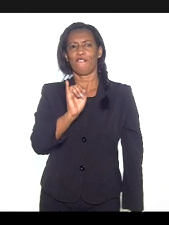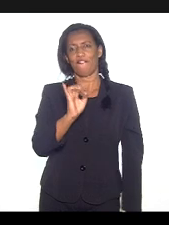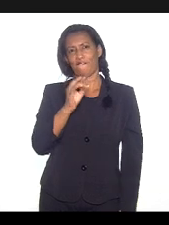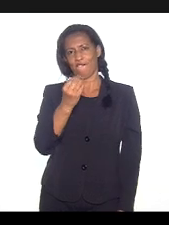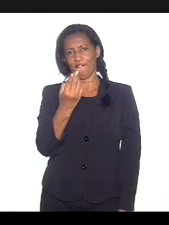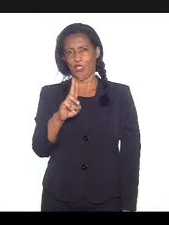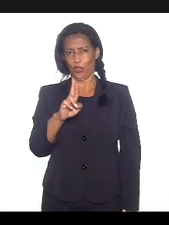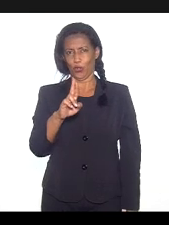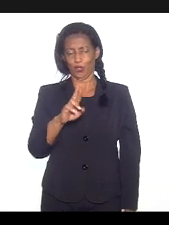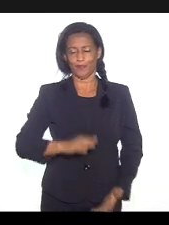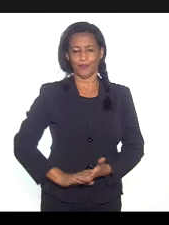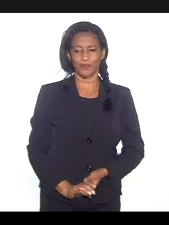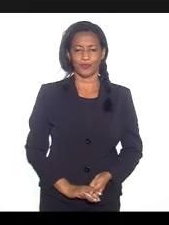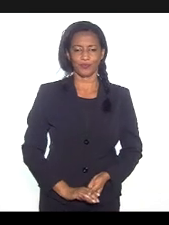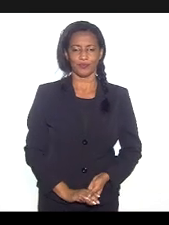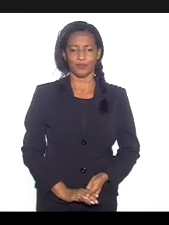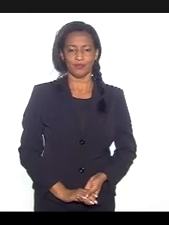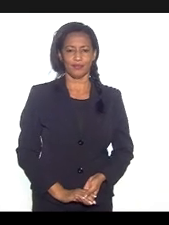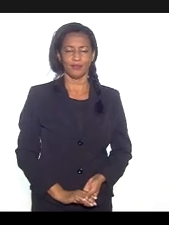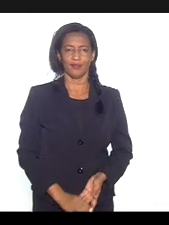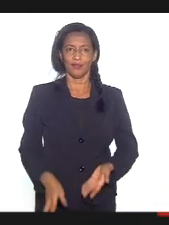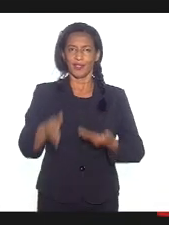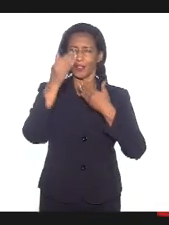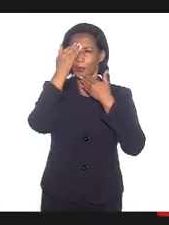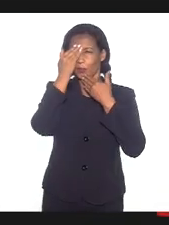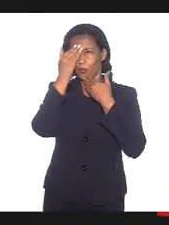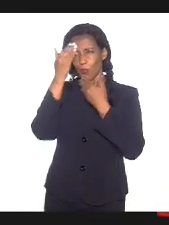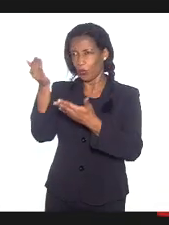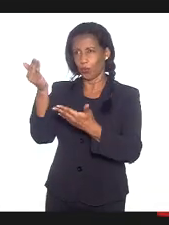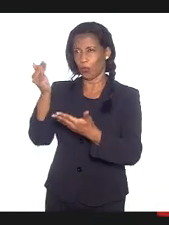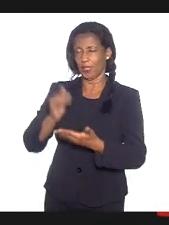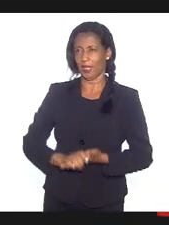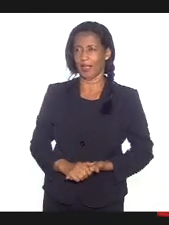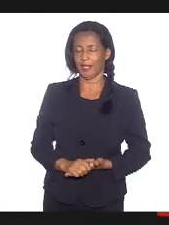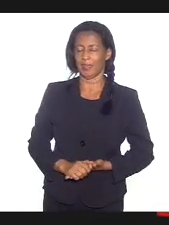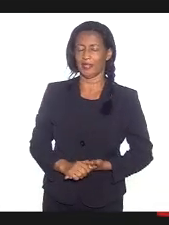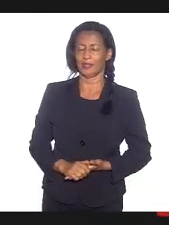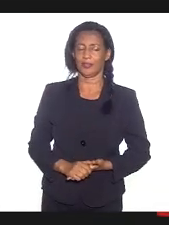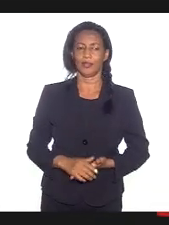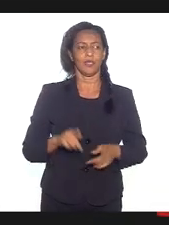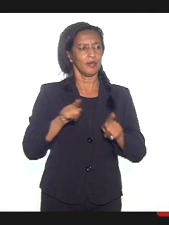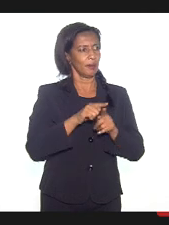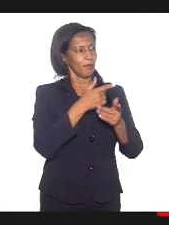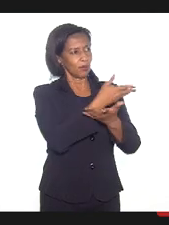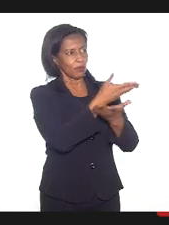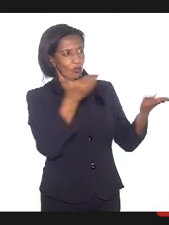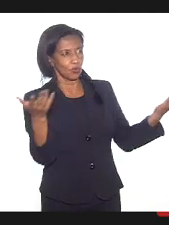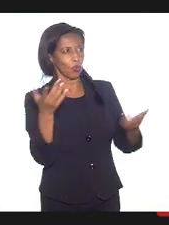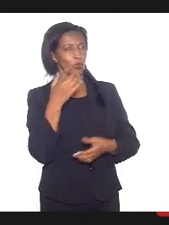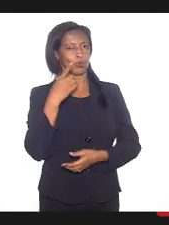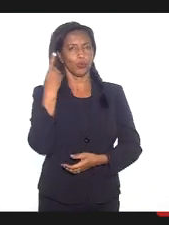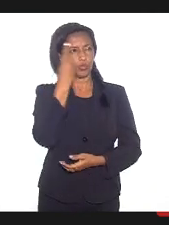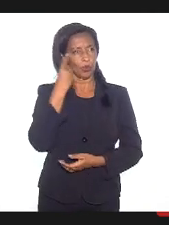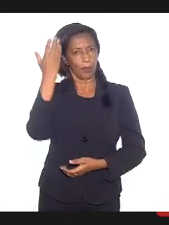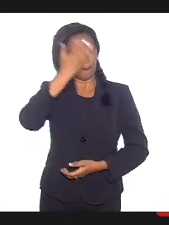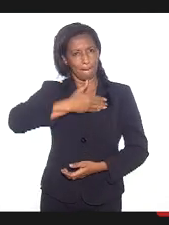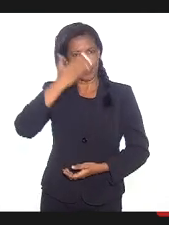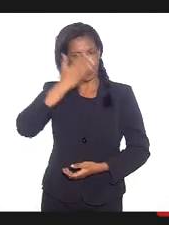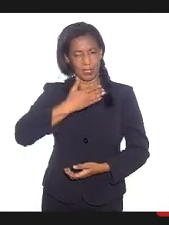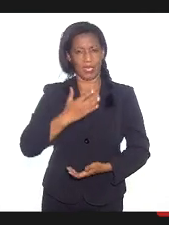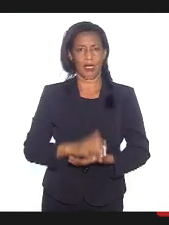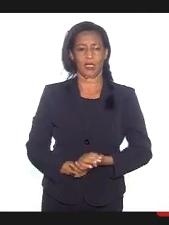Muito obrigado, senhora deputada Marta Rocha, de demais deputados presentes, autoridades civis e